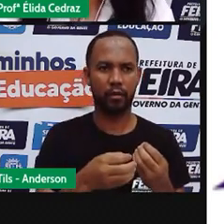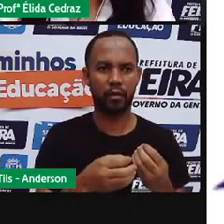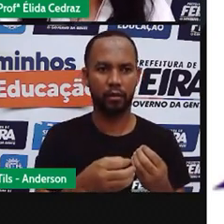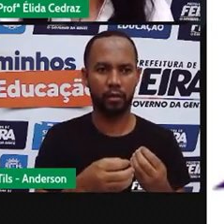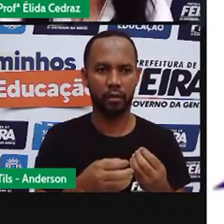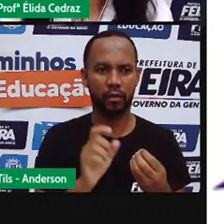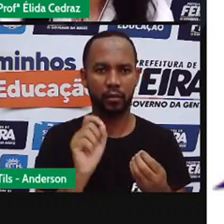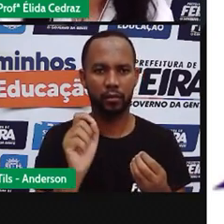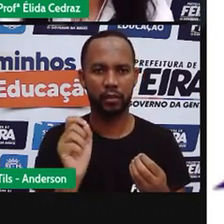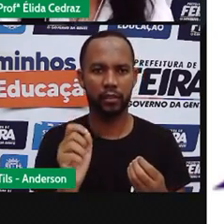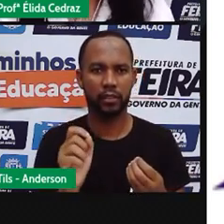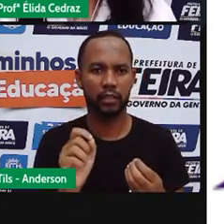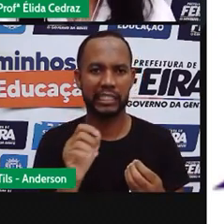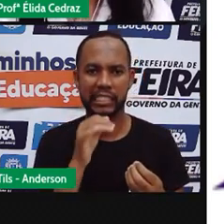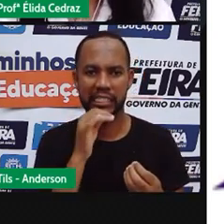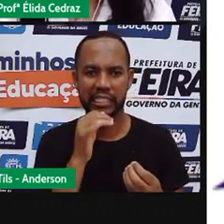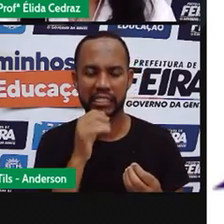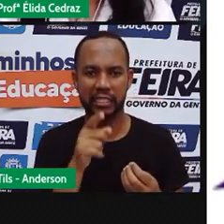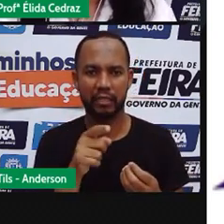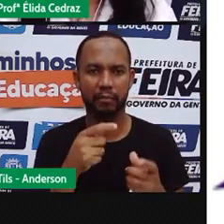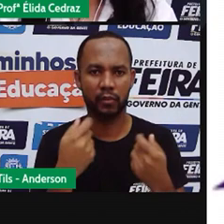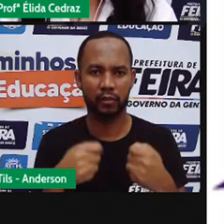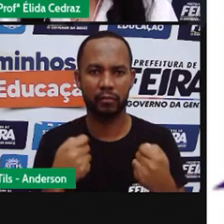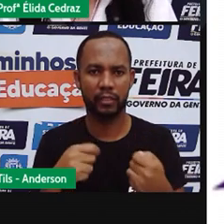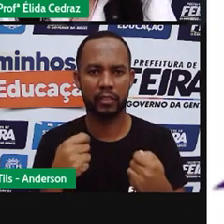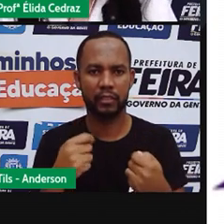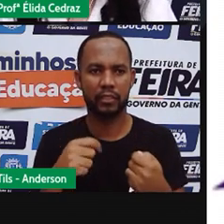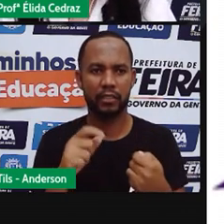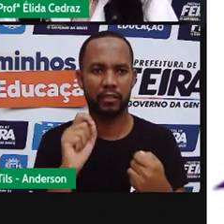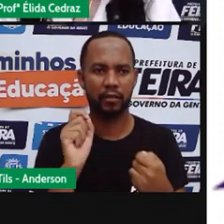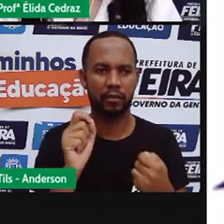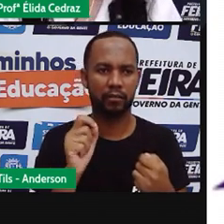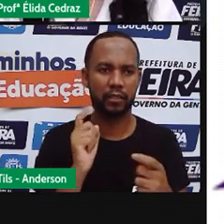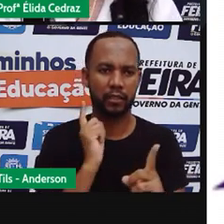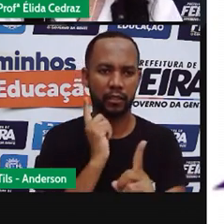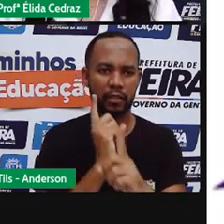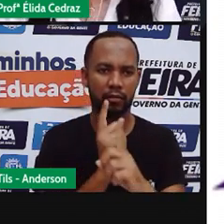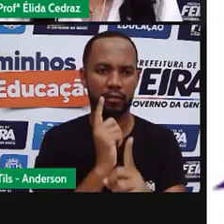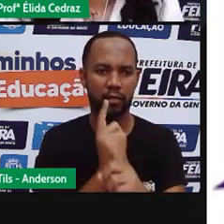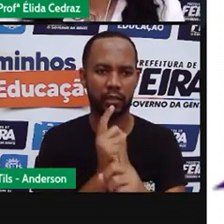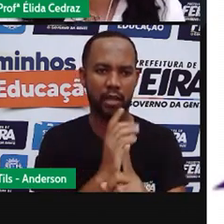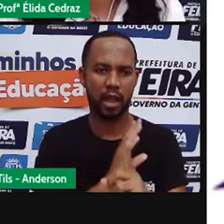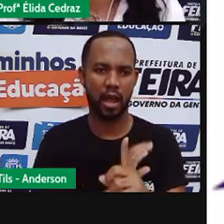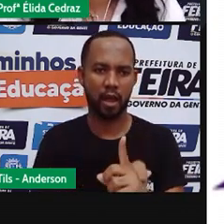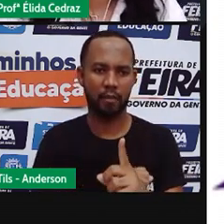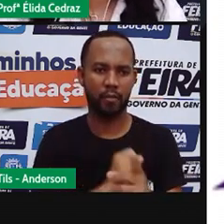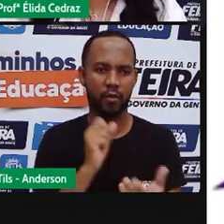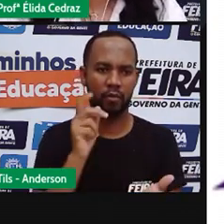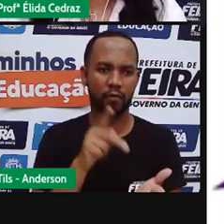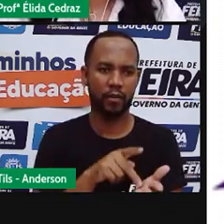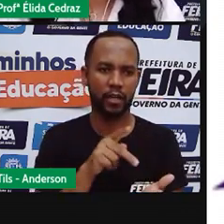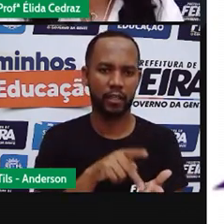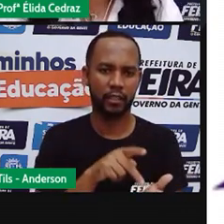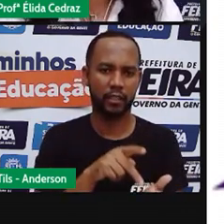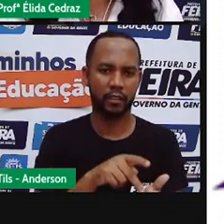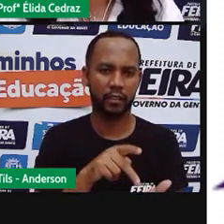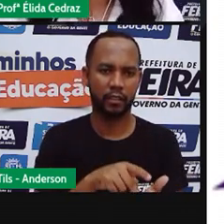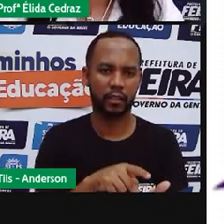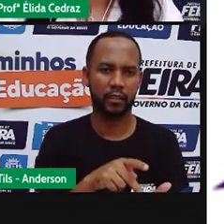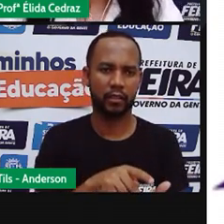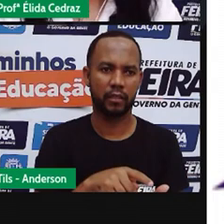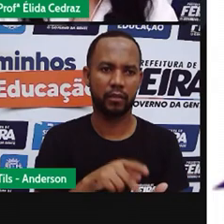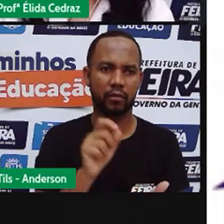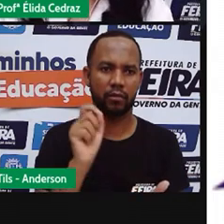prazo para a quebra dessa maldição. E que ele encontrasse um amor verdadeiro antes da última fé para lá cair.